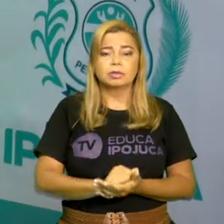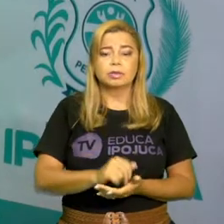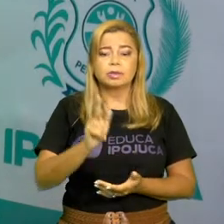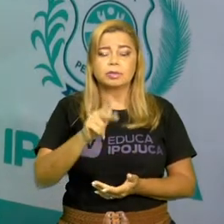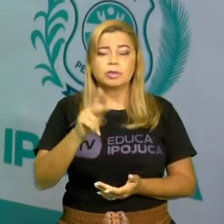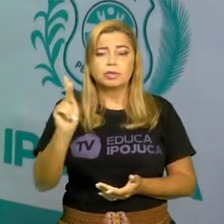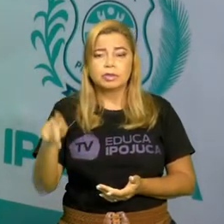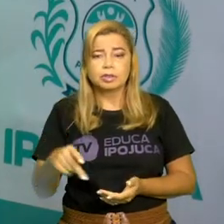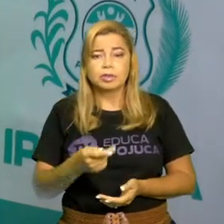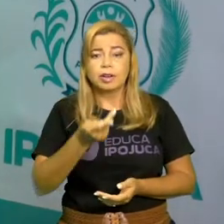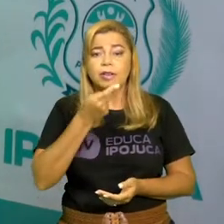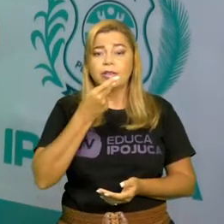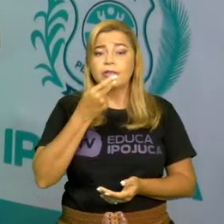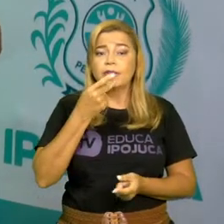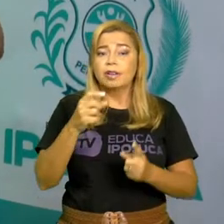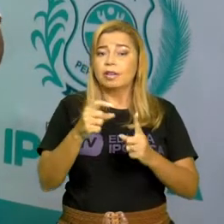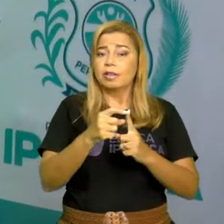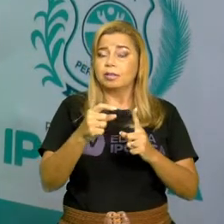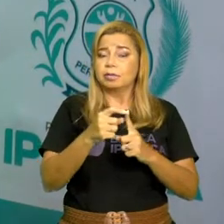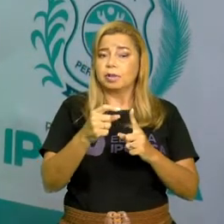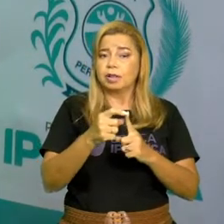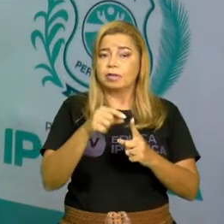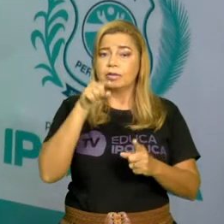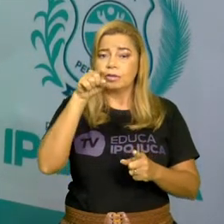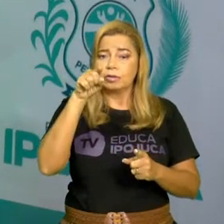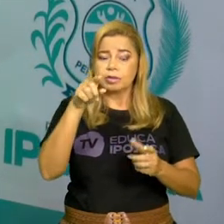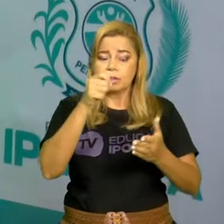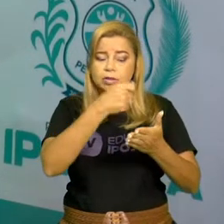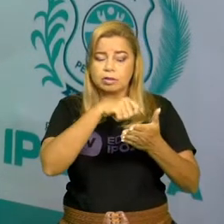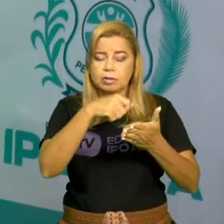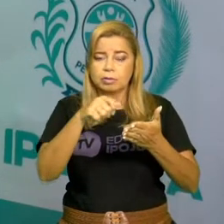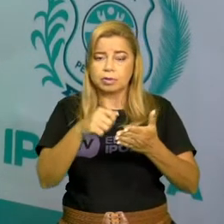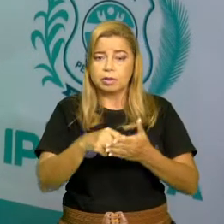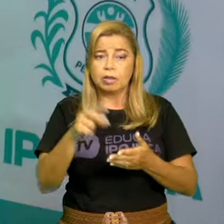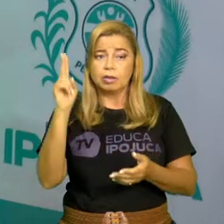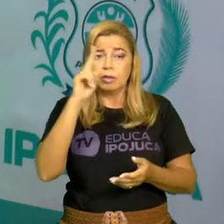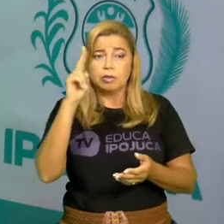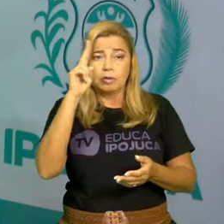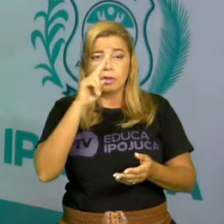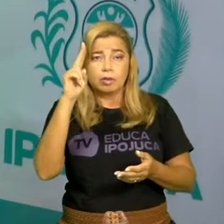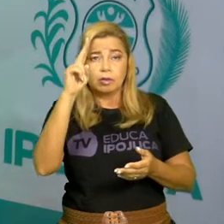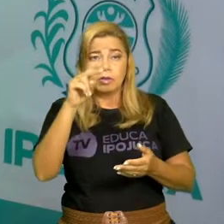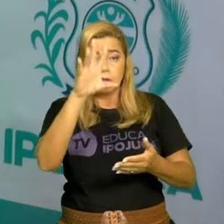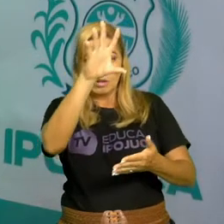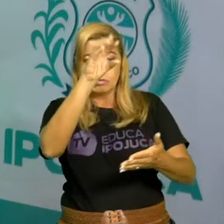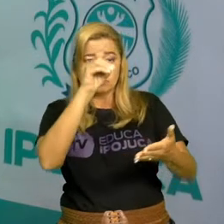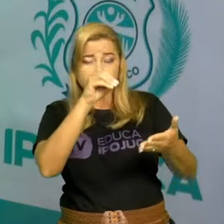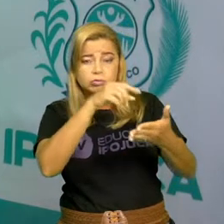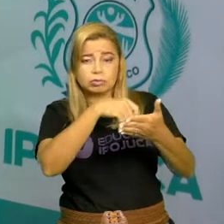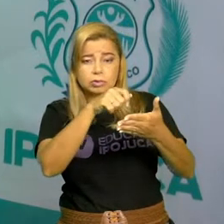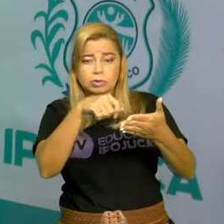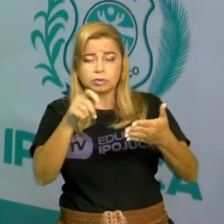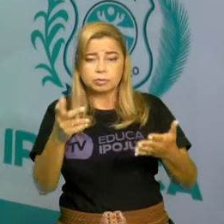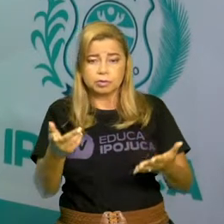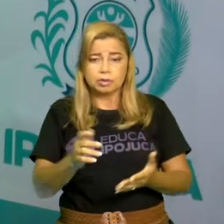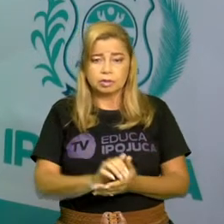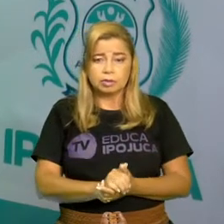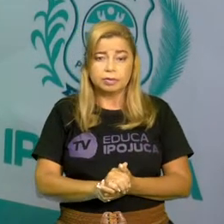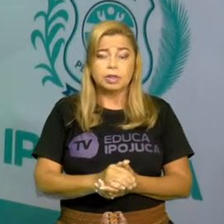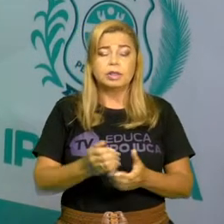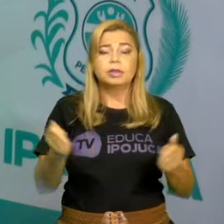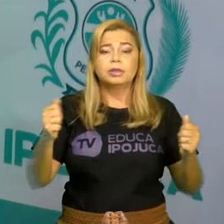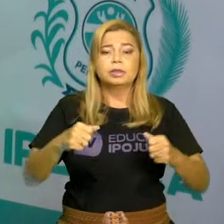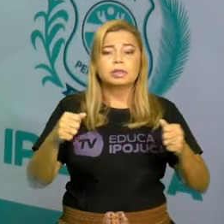ou você vai copiar um texto, você vai entender que você precisa saber como são escritos